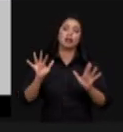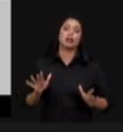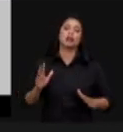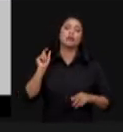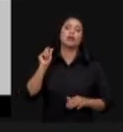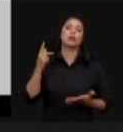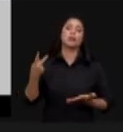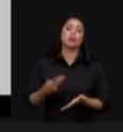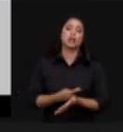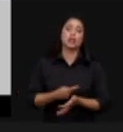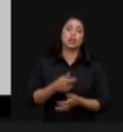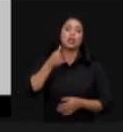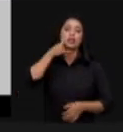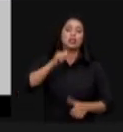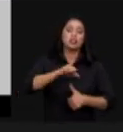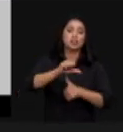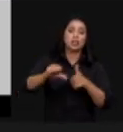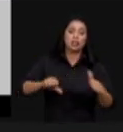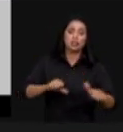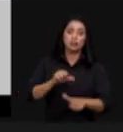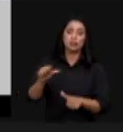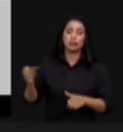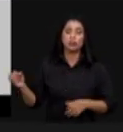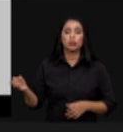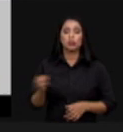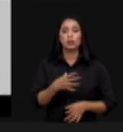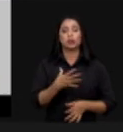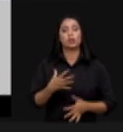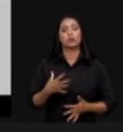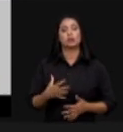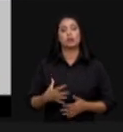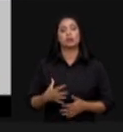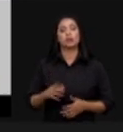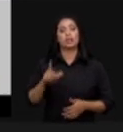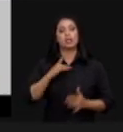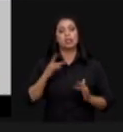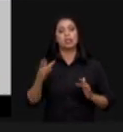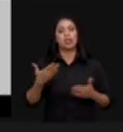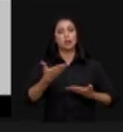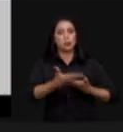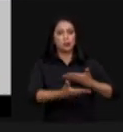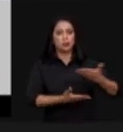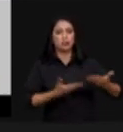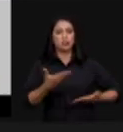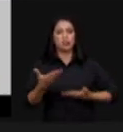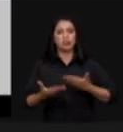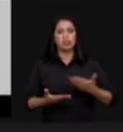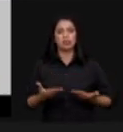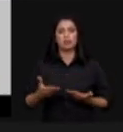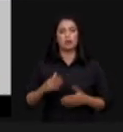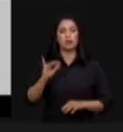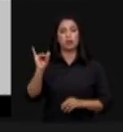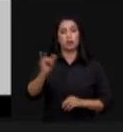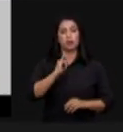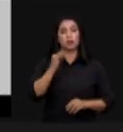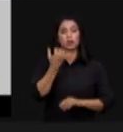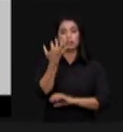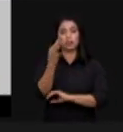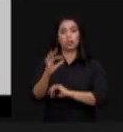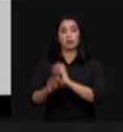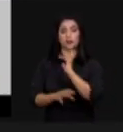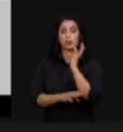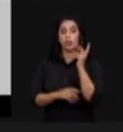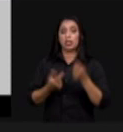é o fato de que há uma interação entre a questão chave que é meio ambiente